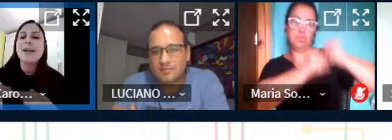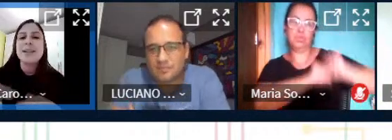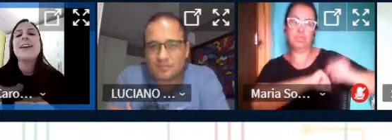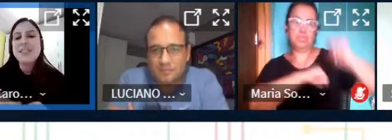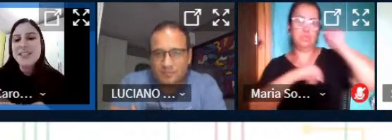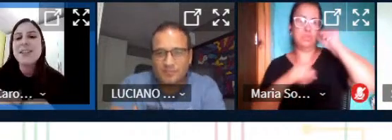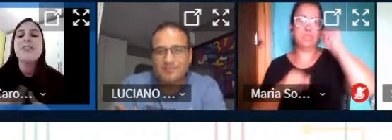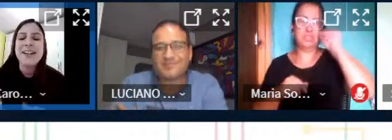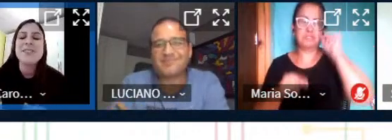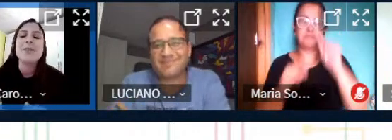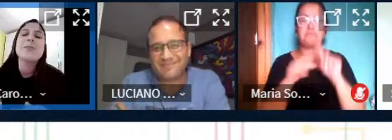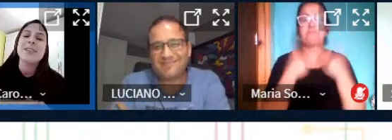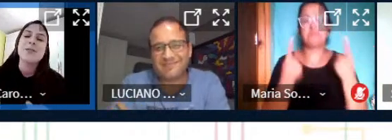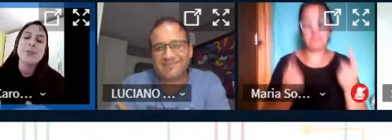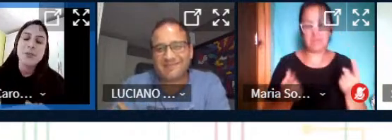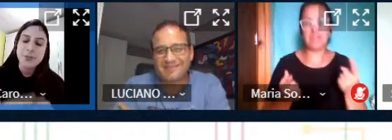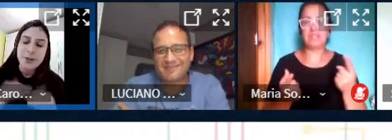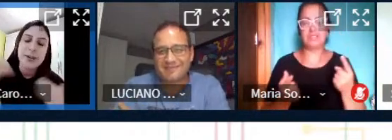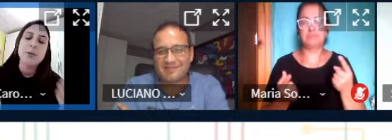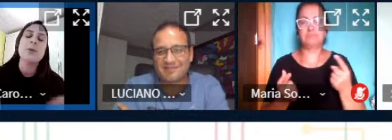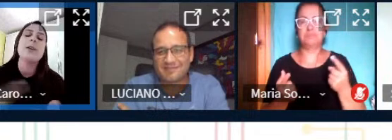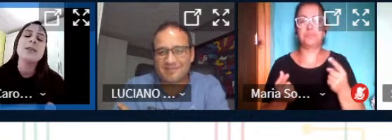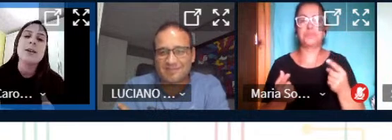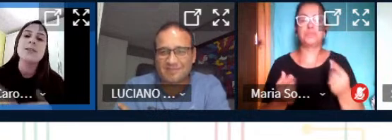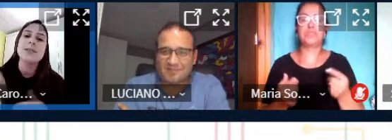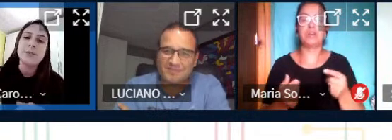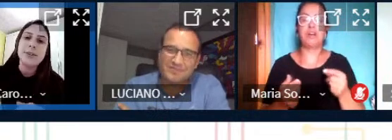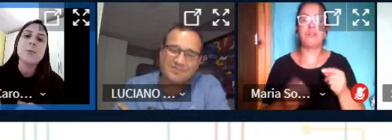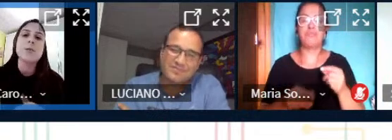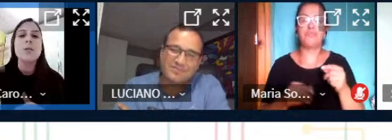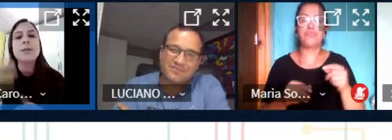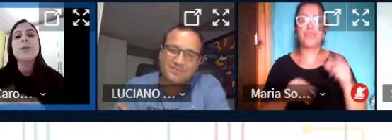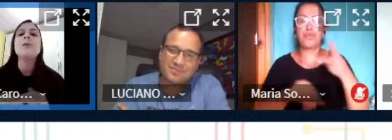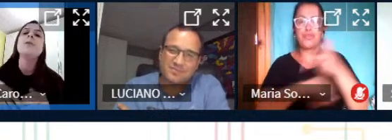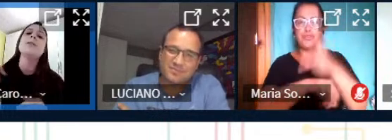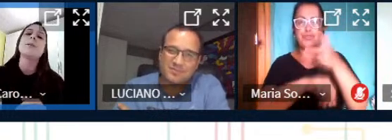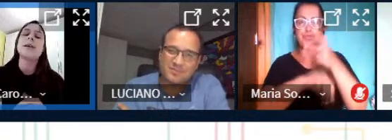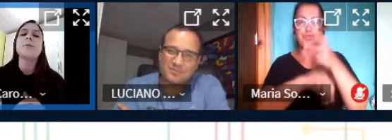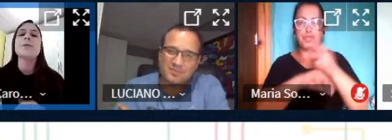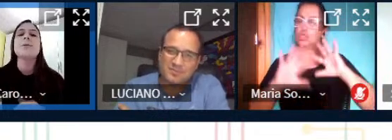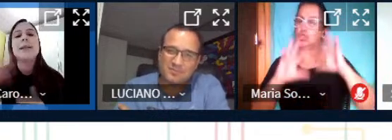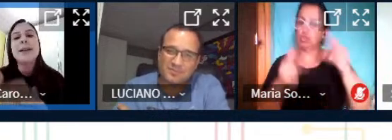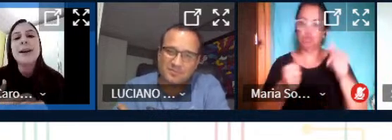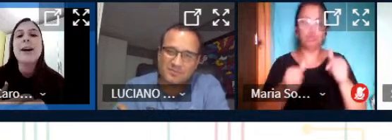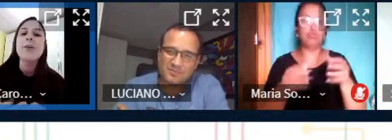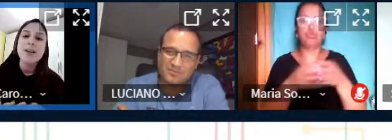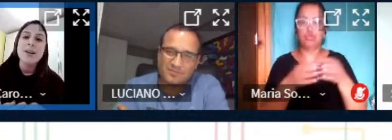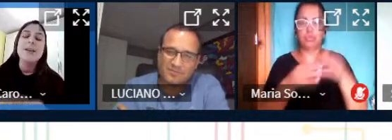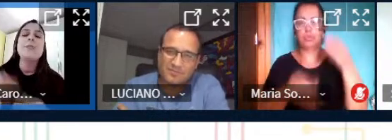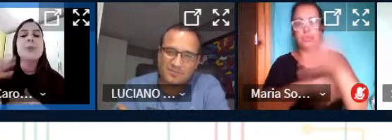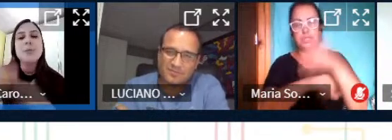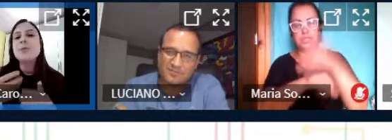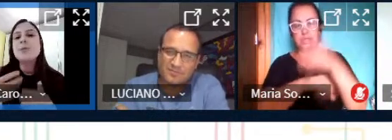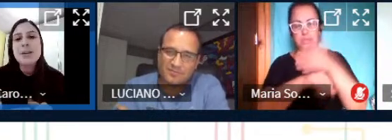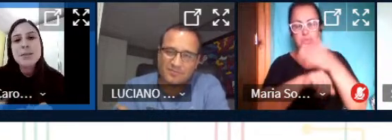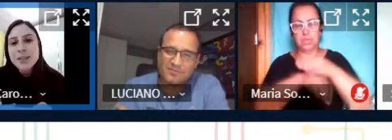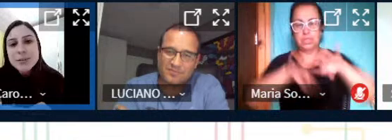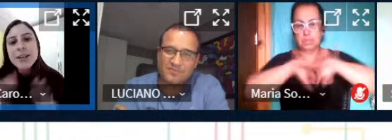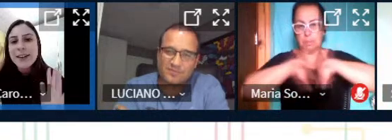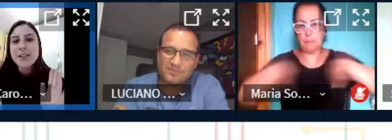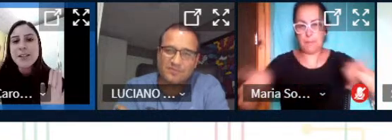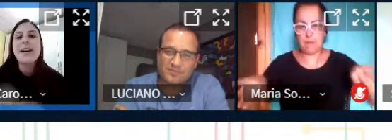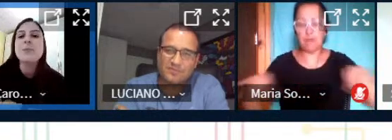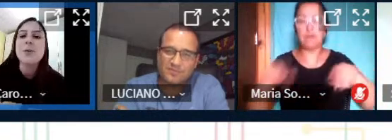domina mais ali da edição foi a Yasmin mas o vídeo foi feito por todas nós enviamos o conteúdo separamos o material e fomos nos